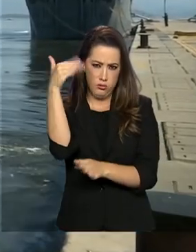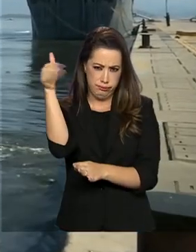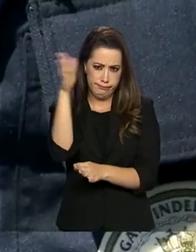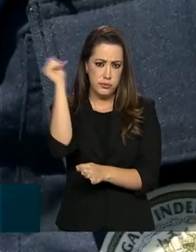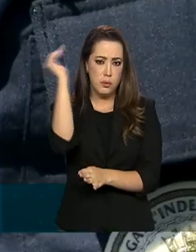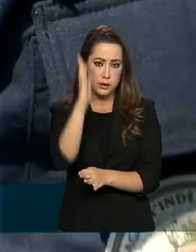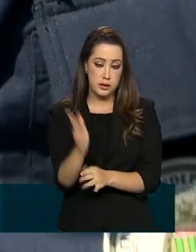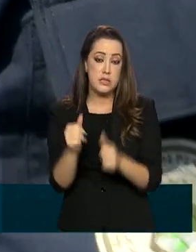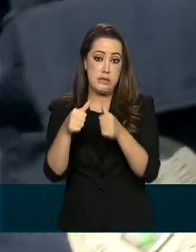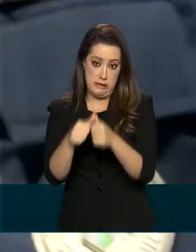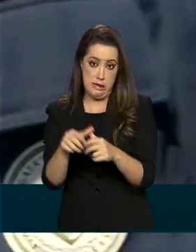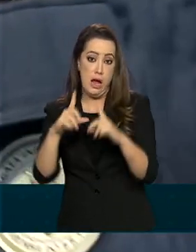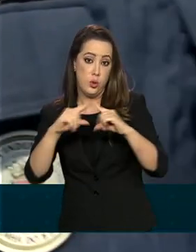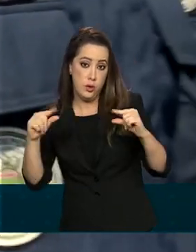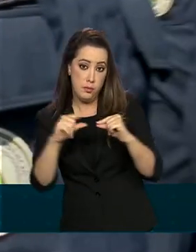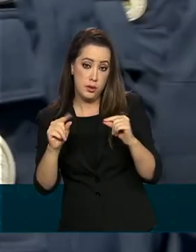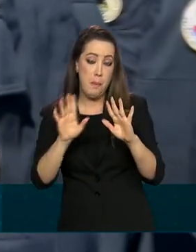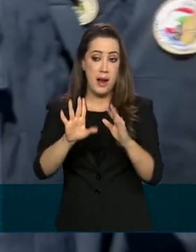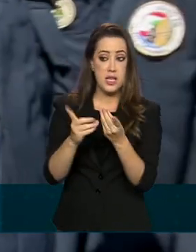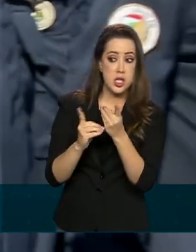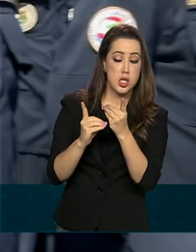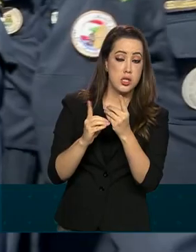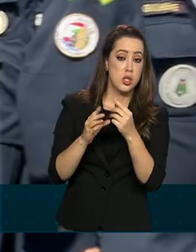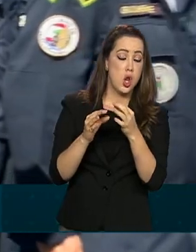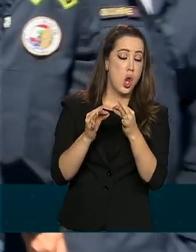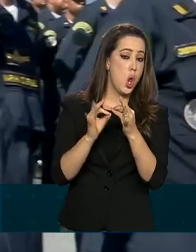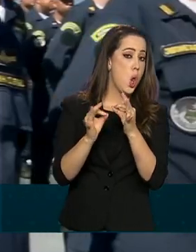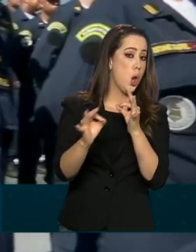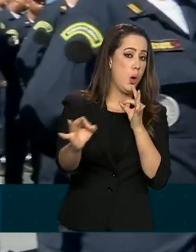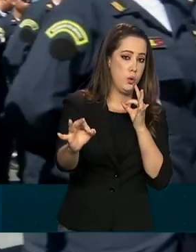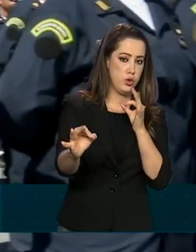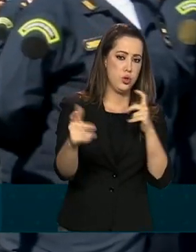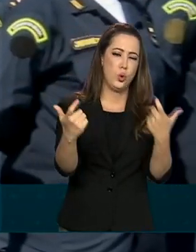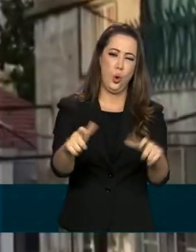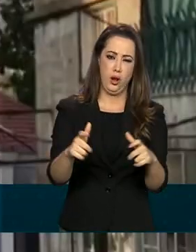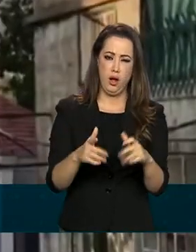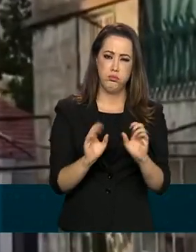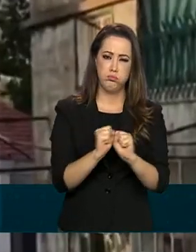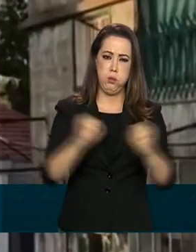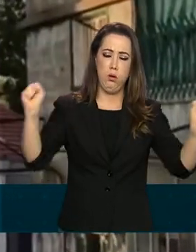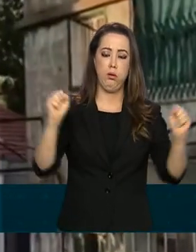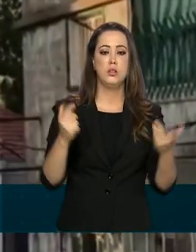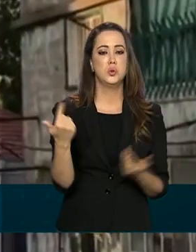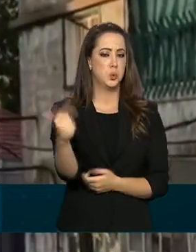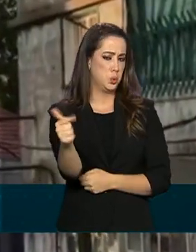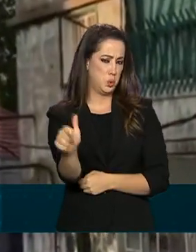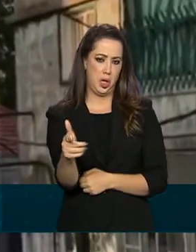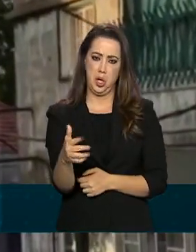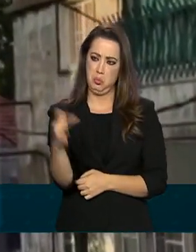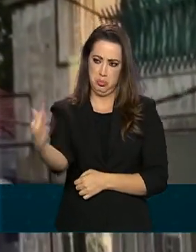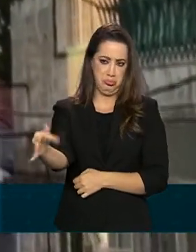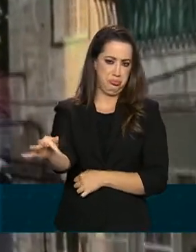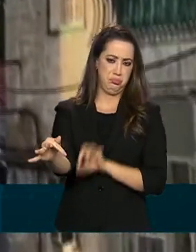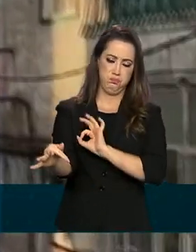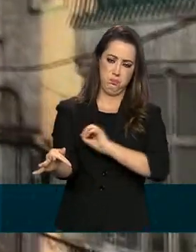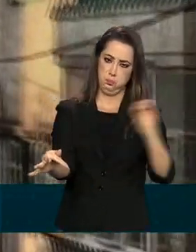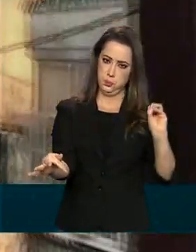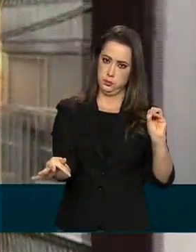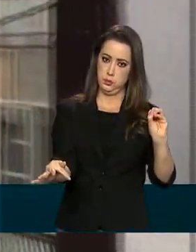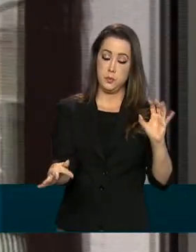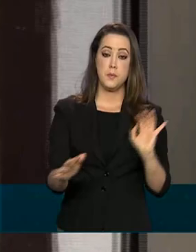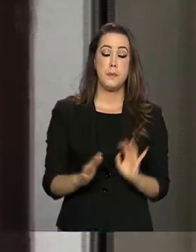do local da explosão. A Marinha informou que não há feridos entre os militares. O governo brasileiro, por meio do